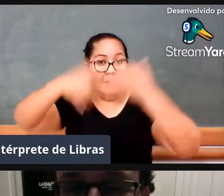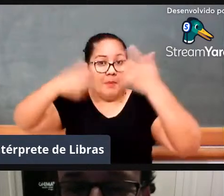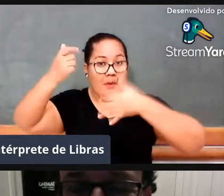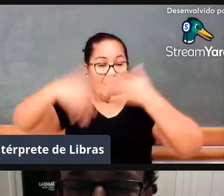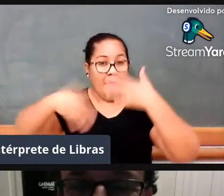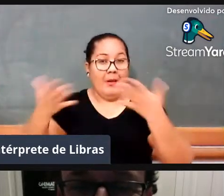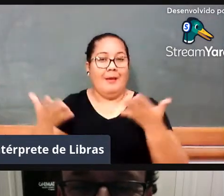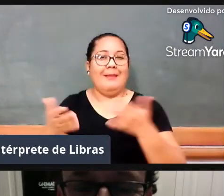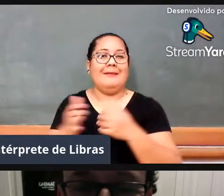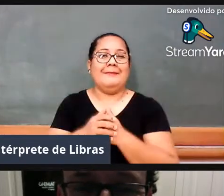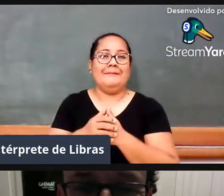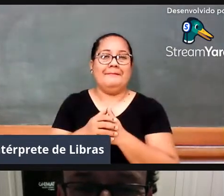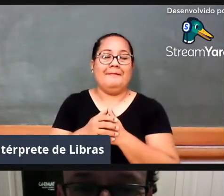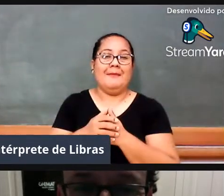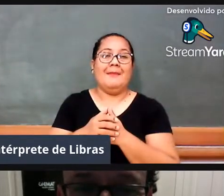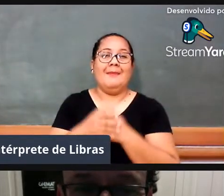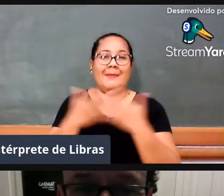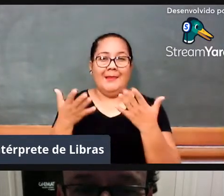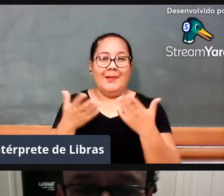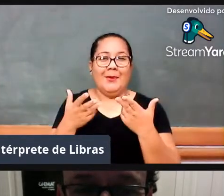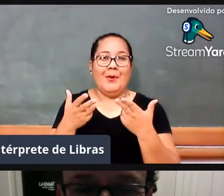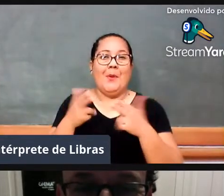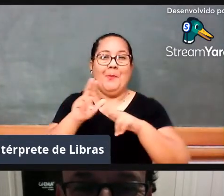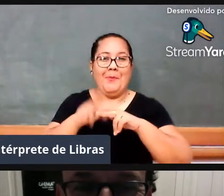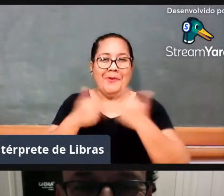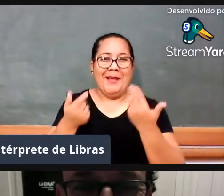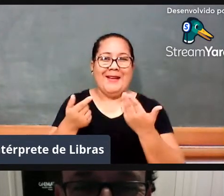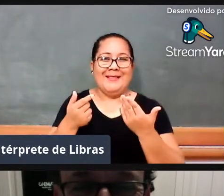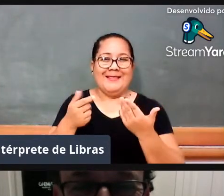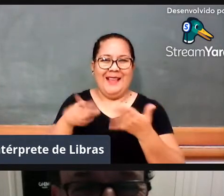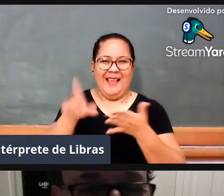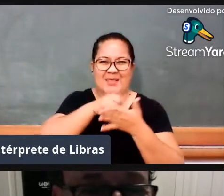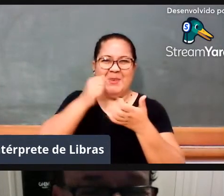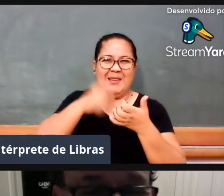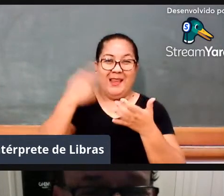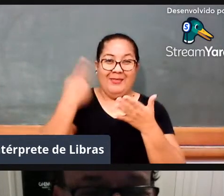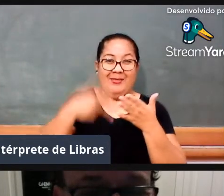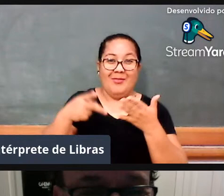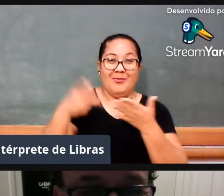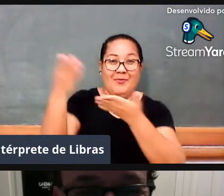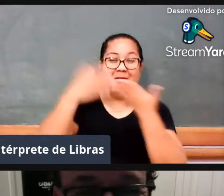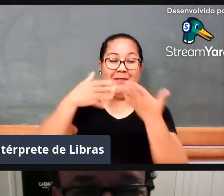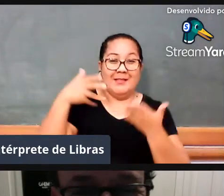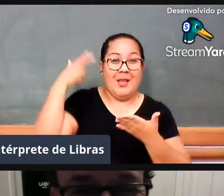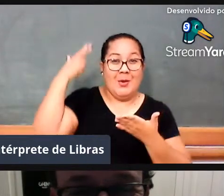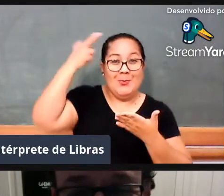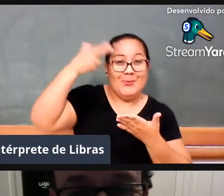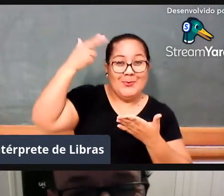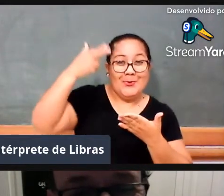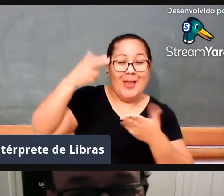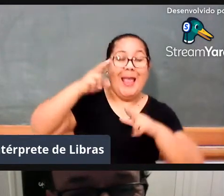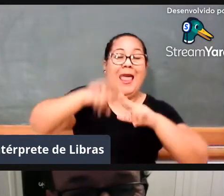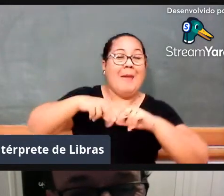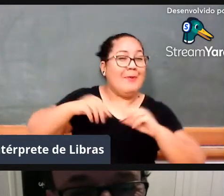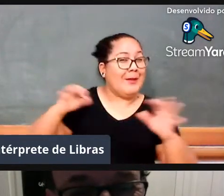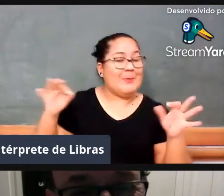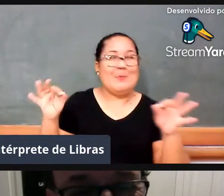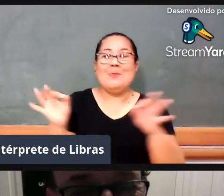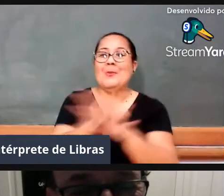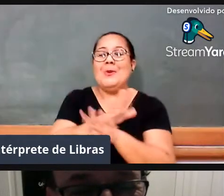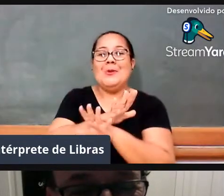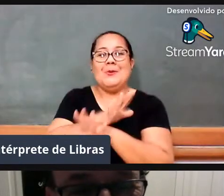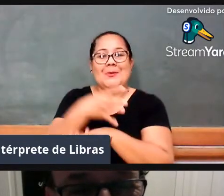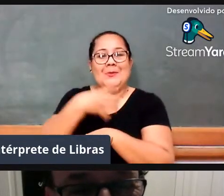professor, agora você entende porque eu disse que era um sonho trazer, né, para conversar conosco. Vocês são muito cariosas,